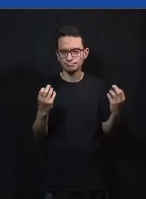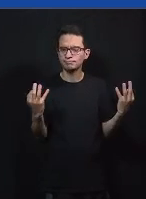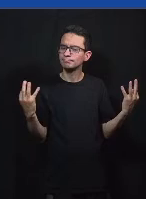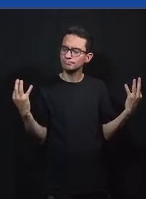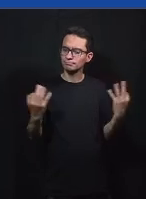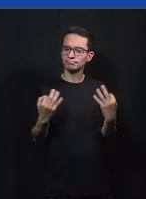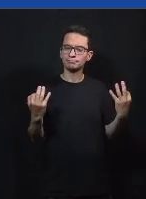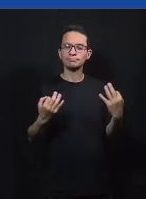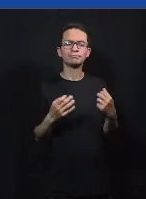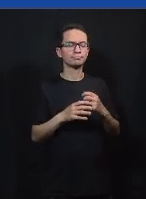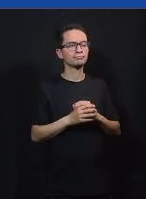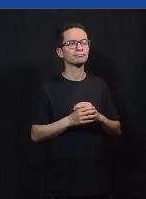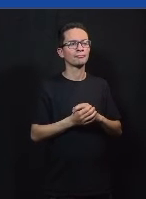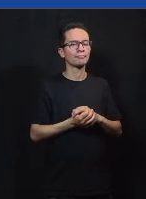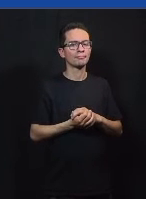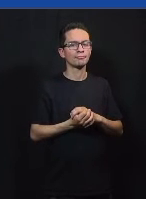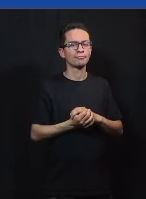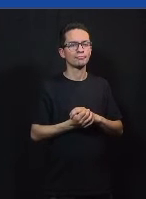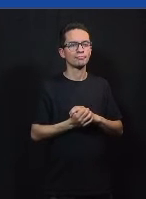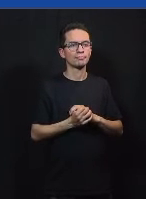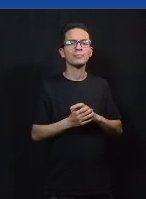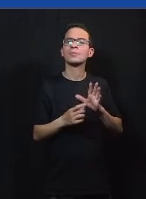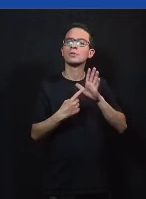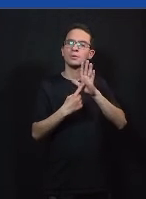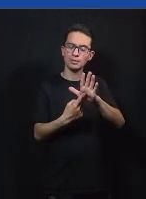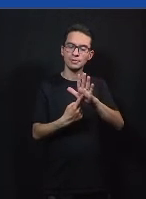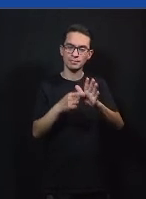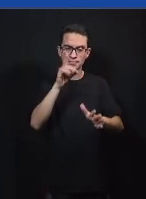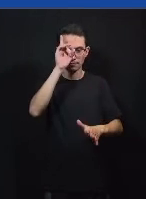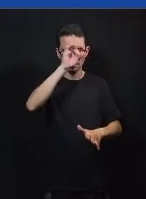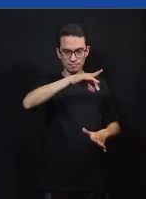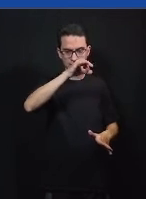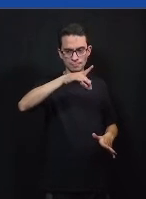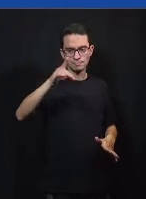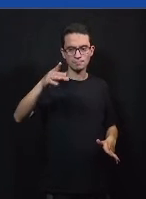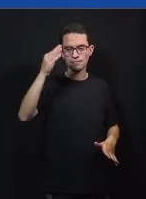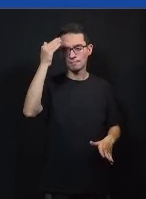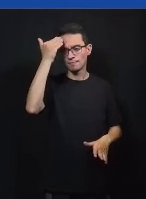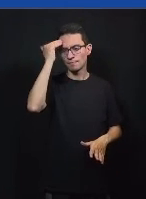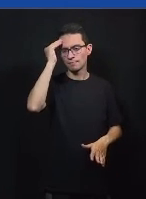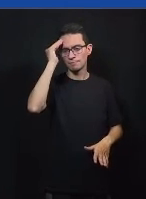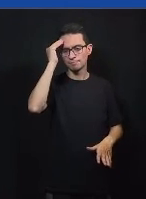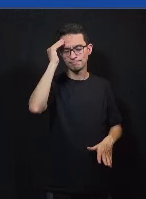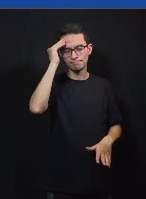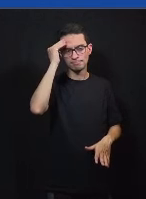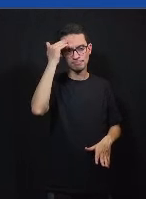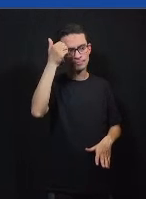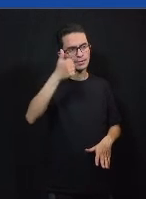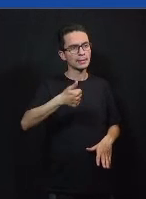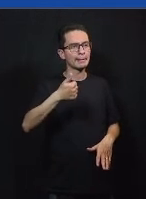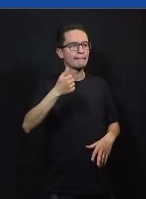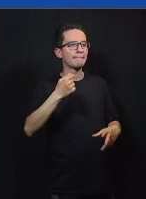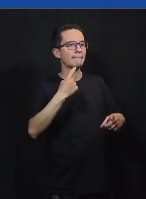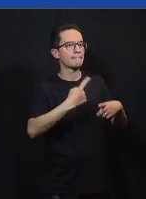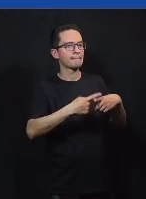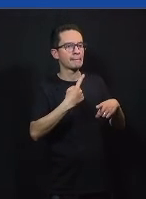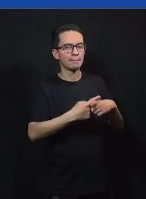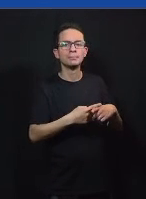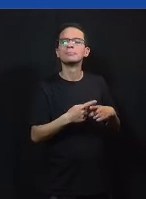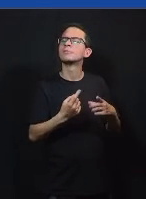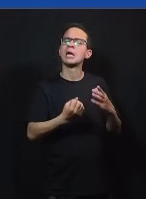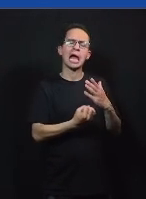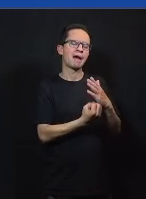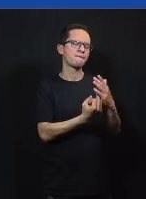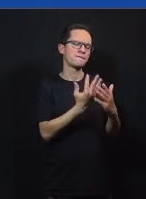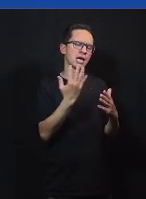funcionam e elas levam ao resultado que a gente espera que é esse resultado totalmente democrático e uma que a gente viu várias e várias vezes era essa